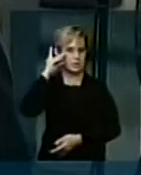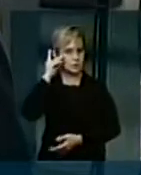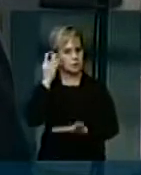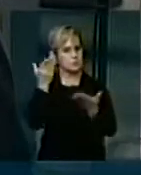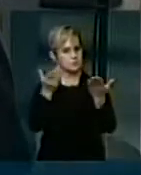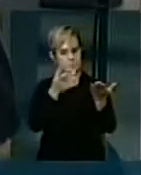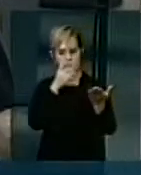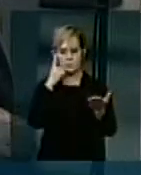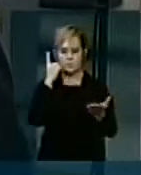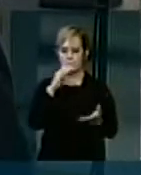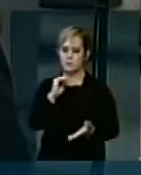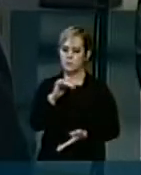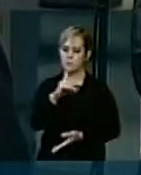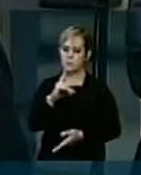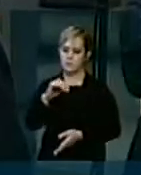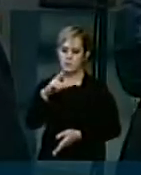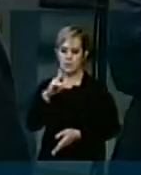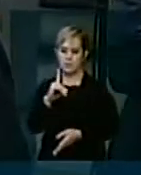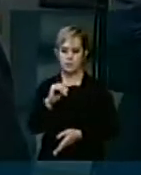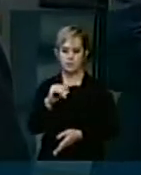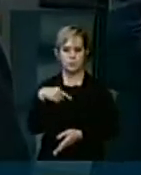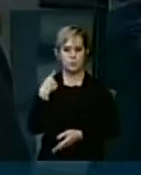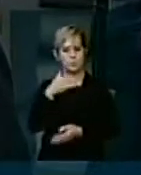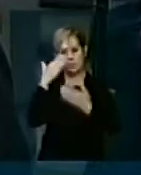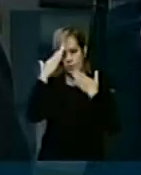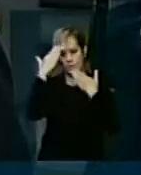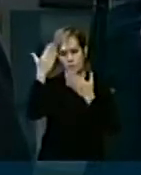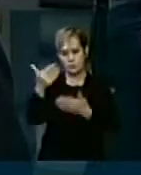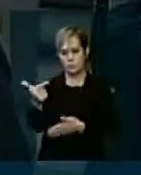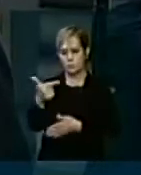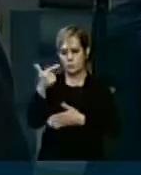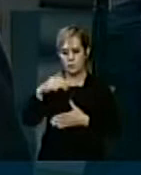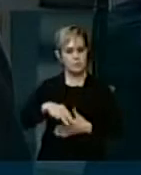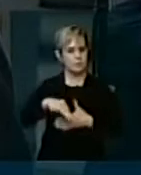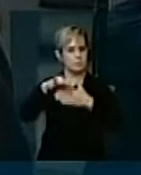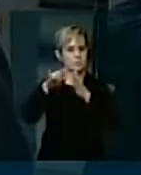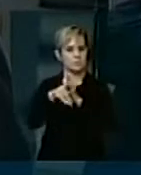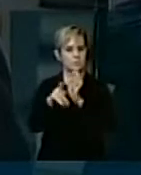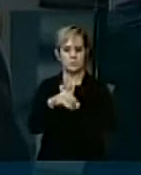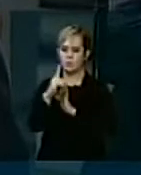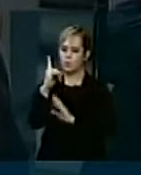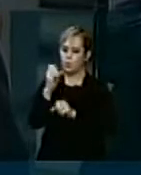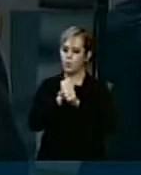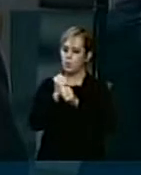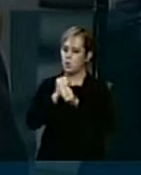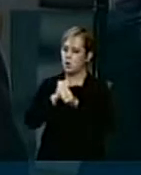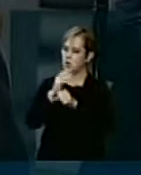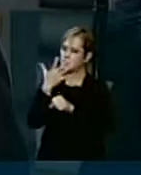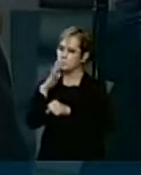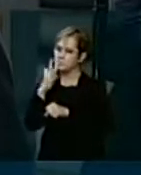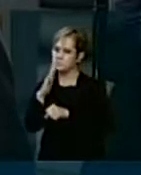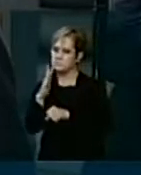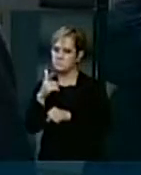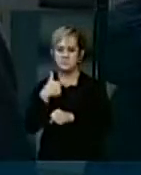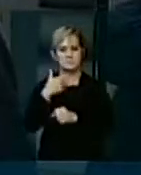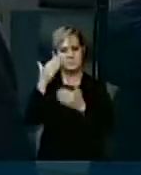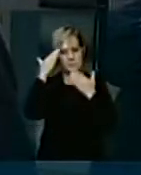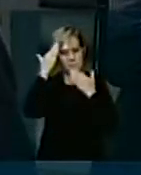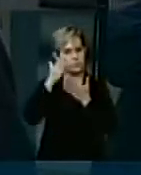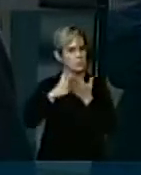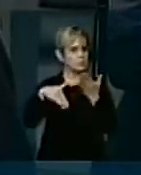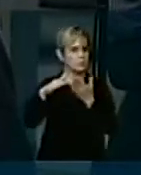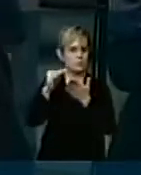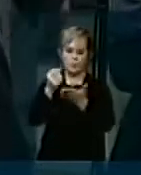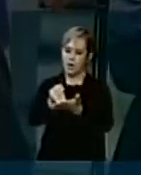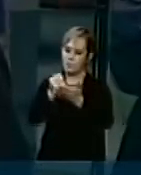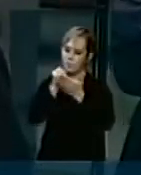ao deputado Cândido Vacareza, a nossa gratidão. Fui seu vice-líder durante um ano e pouco, mas eu quero agradecer por todo o apoio que ele